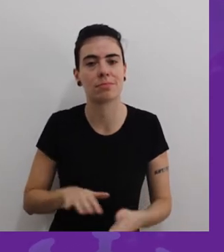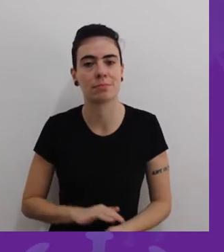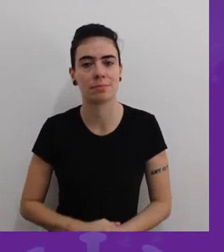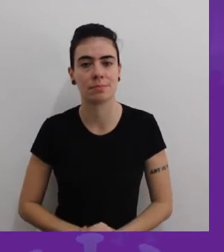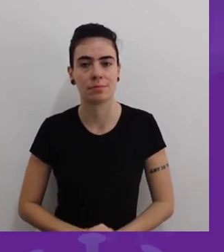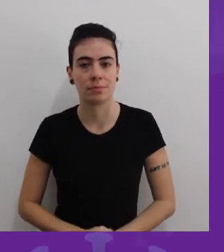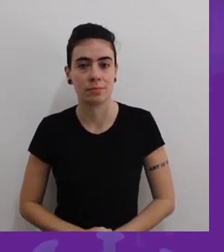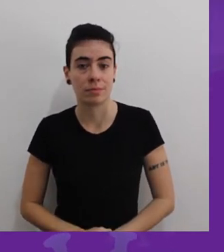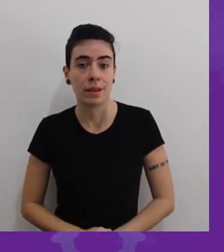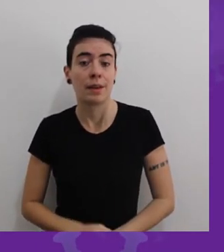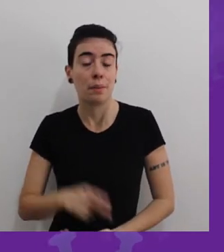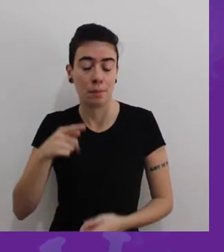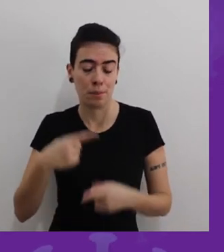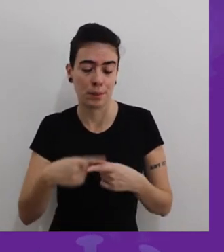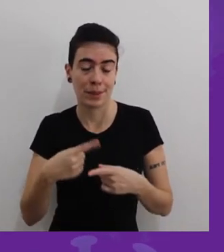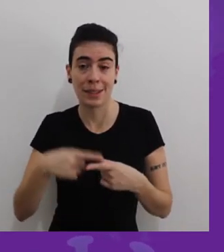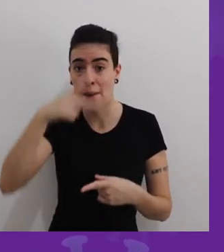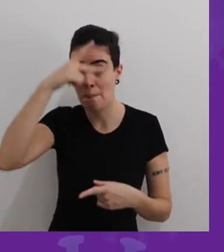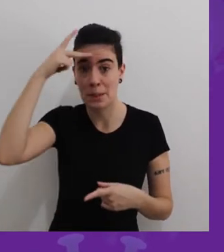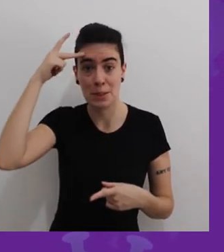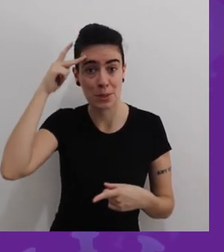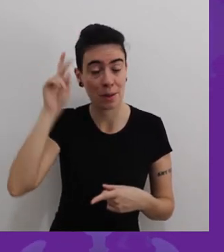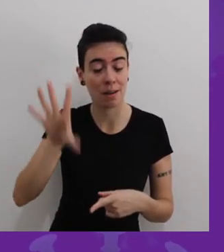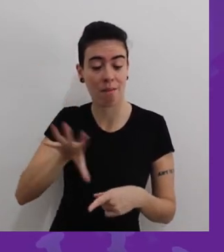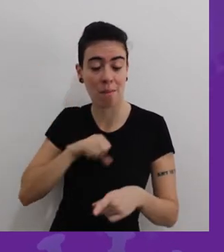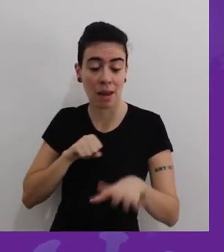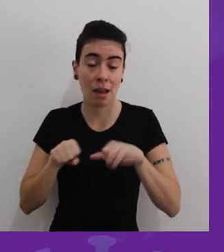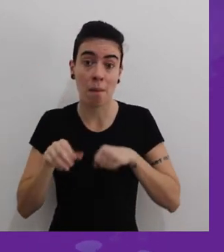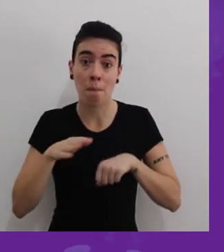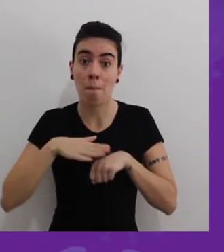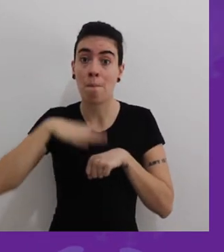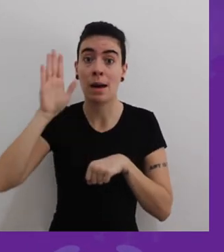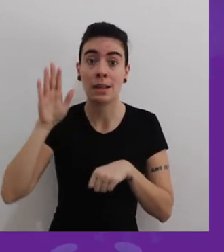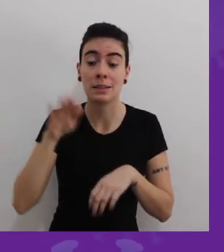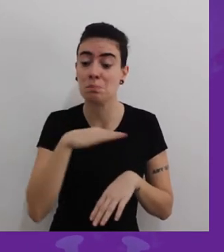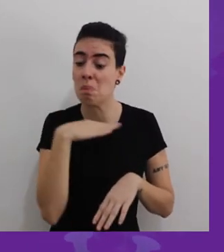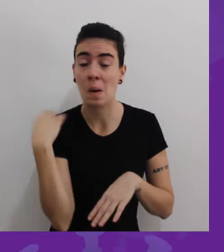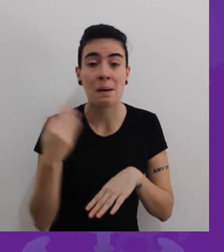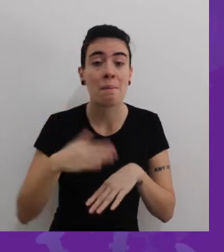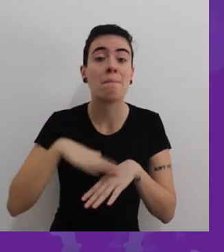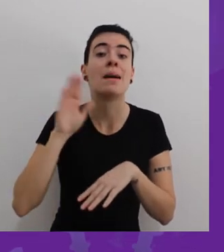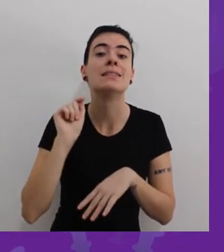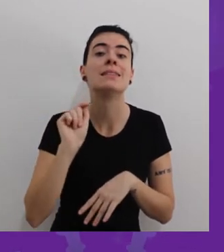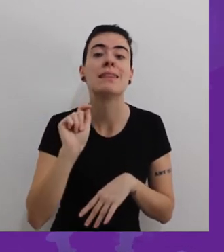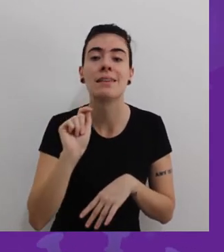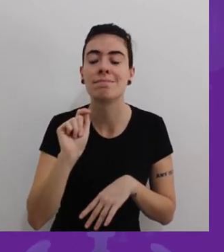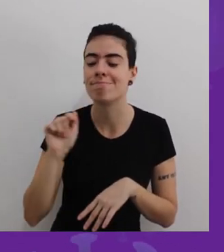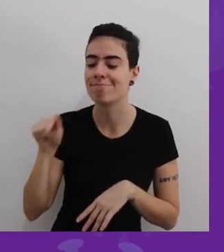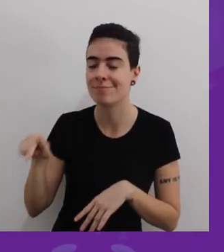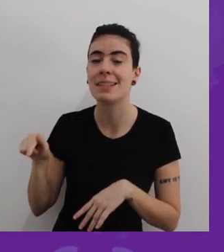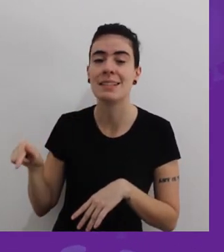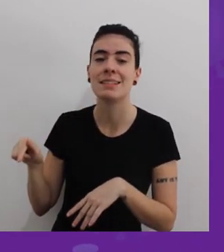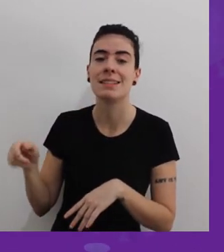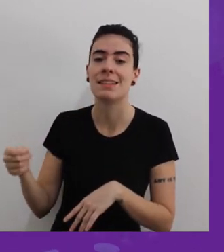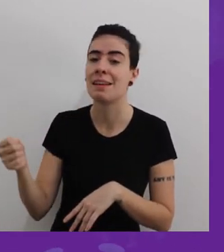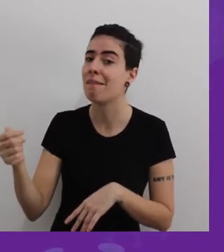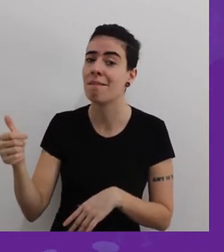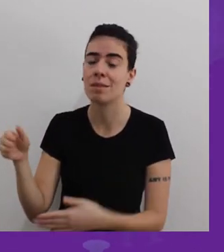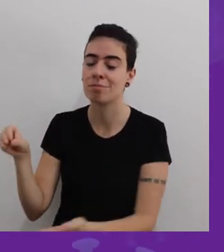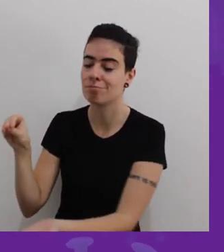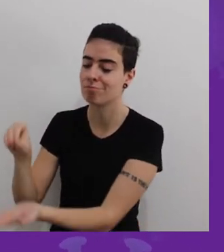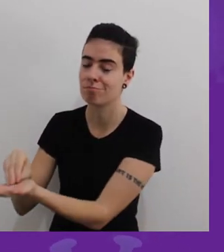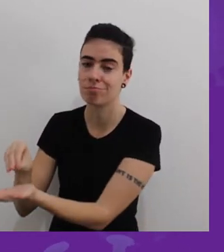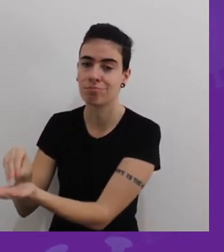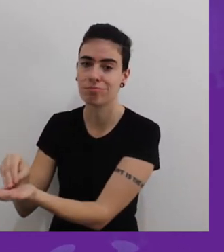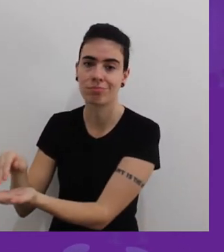nesse momento de pandemia da Covid, em que a população que mais vai adoecer e que mais vai morrer é a população que menos tem acesso